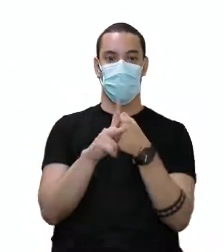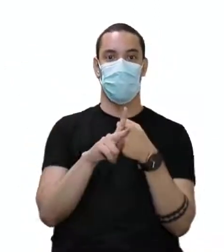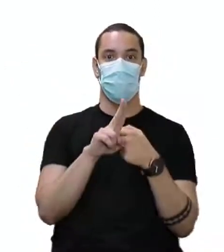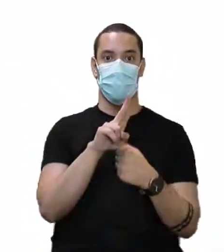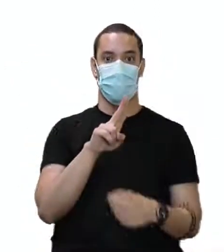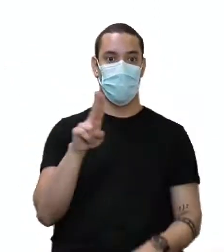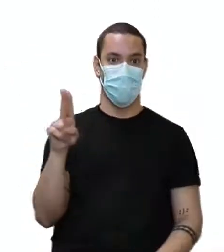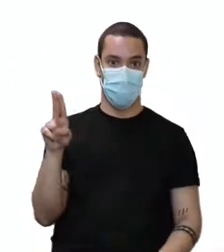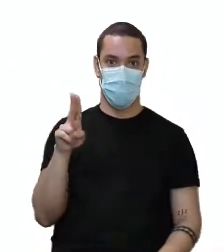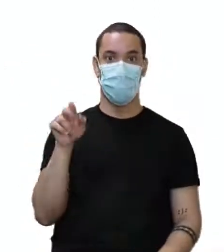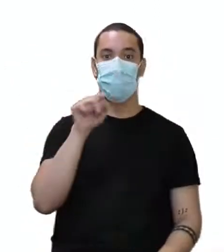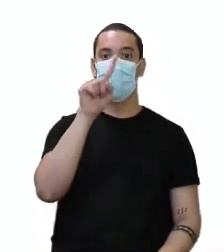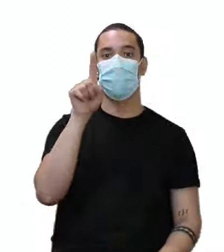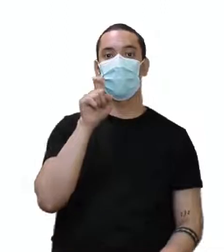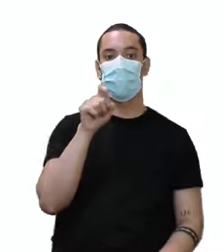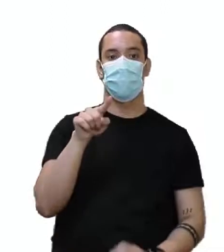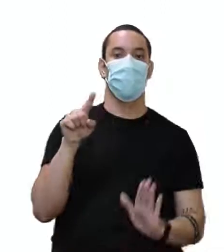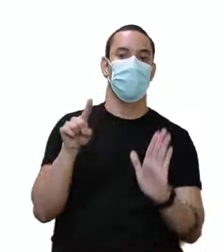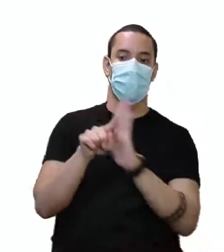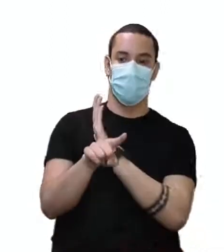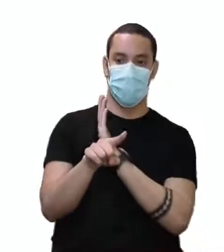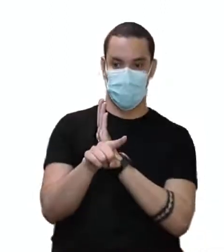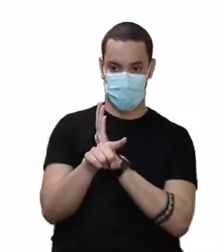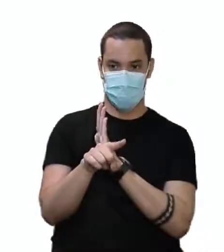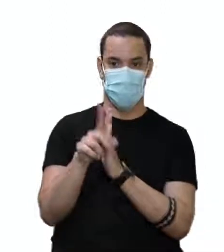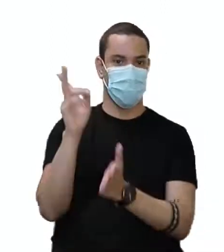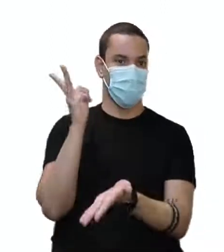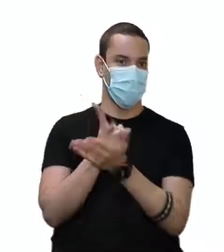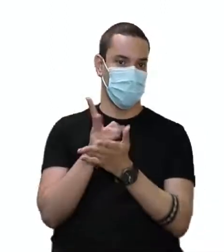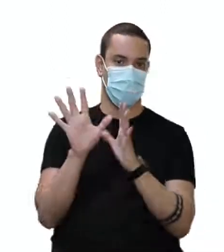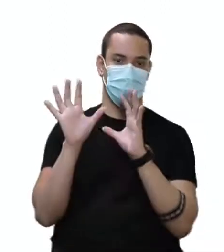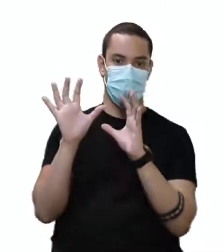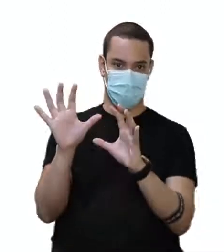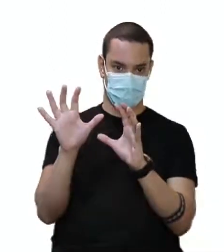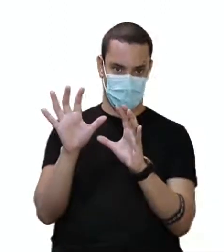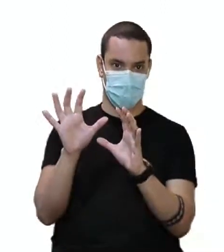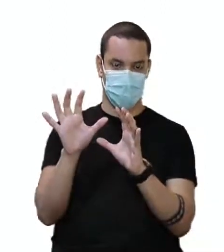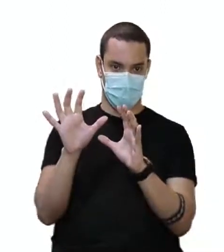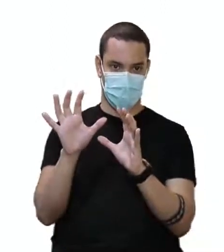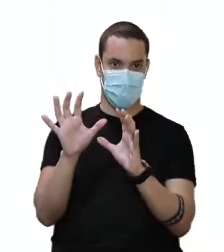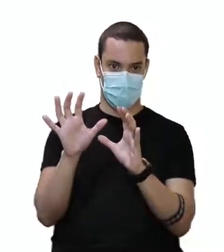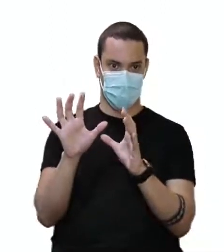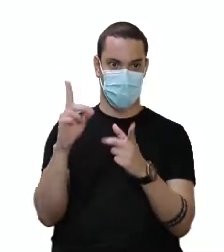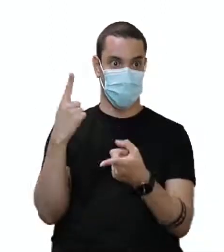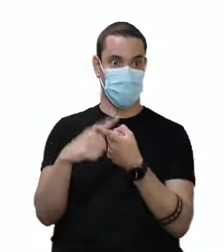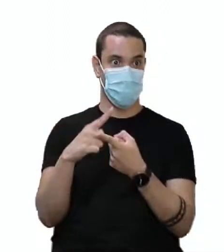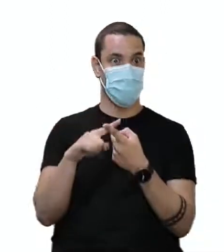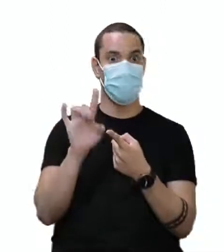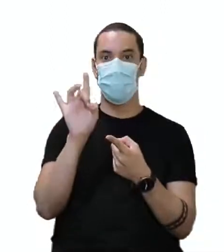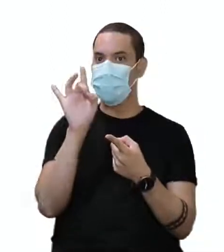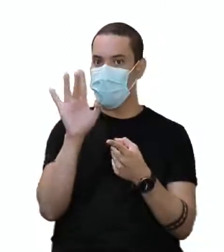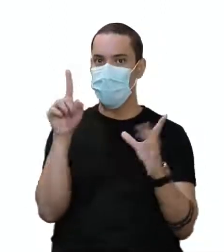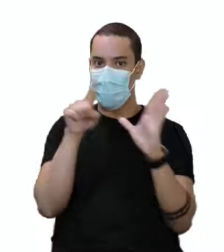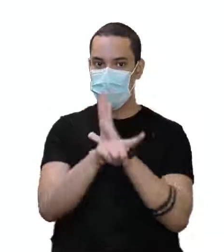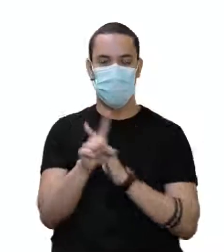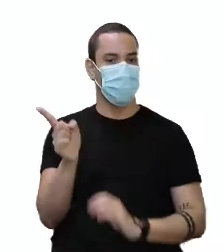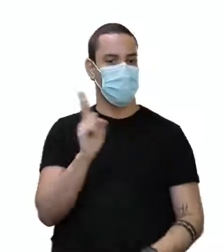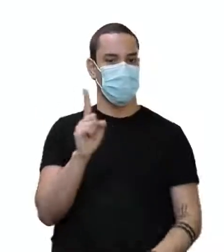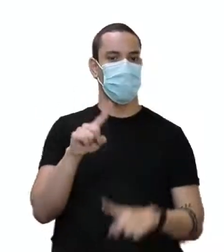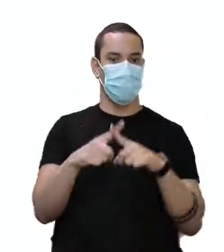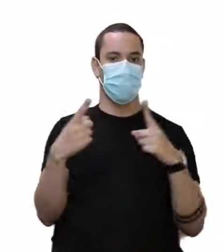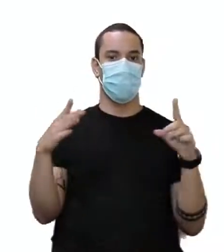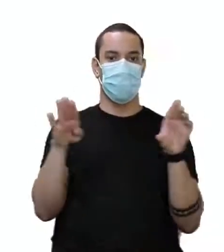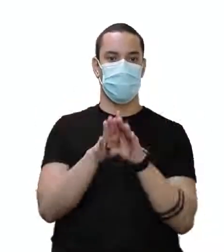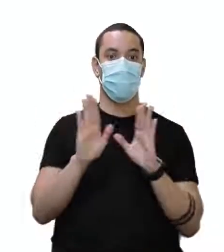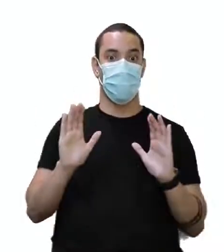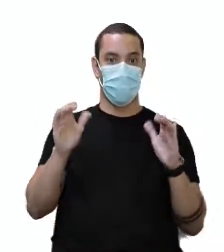interrogativo. Ele vem na frente para fazer perguntas também. Não só para fazer perguntas, certo? Mas aqui é